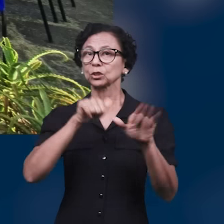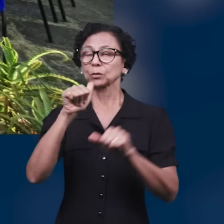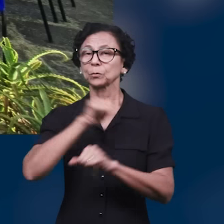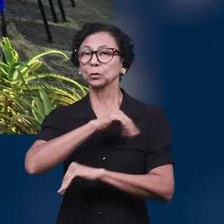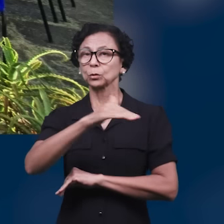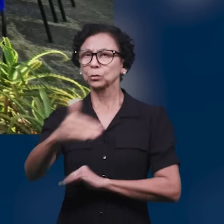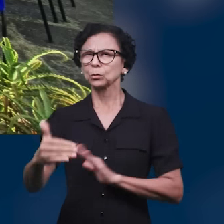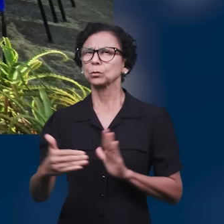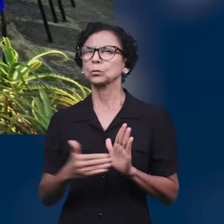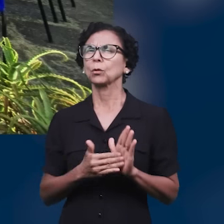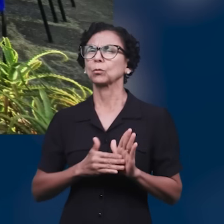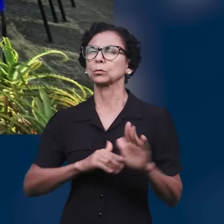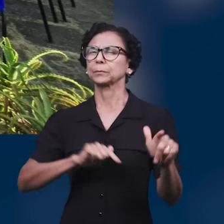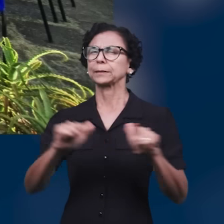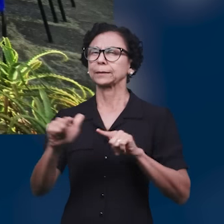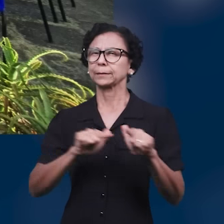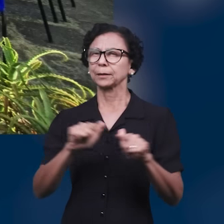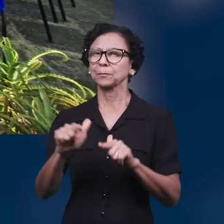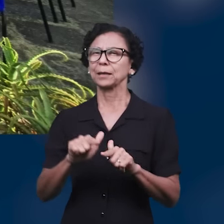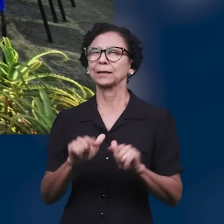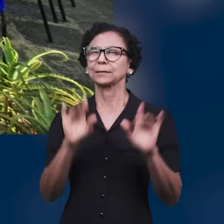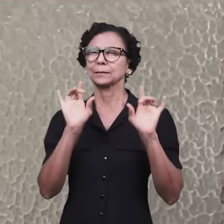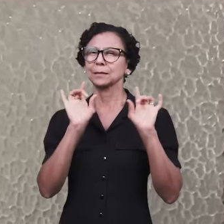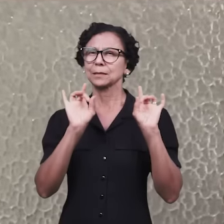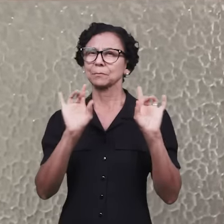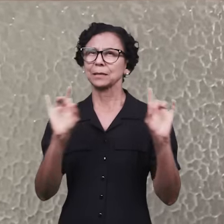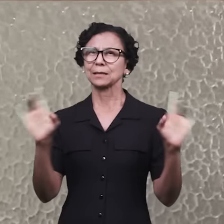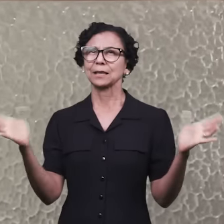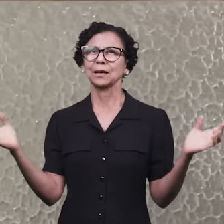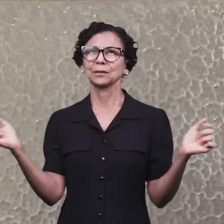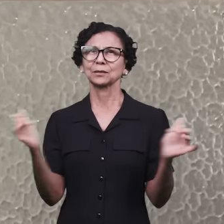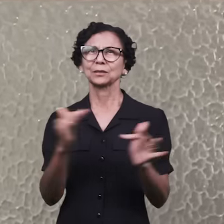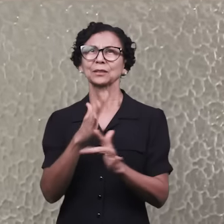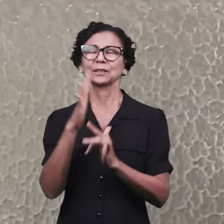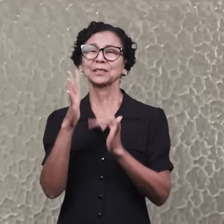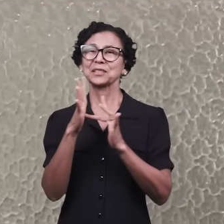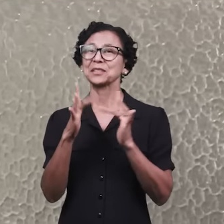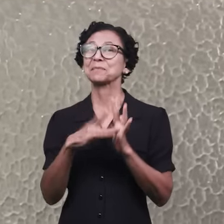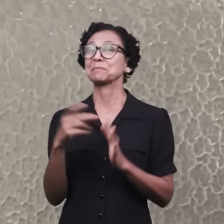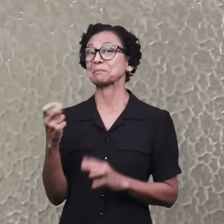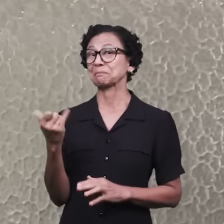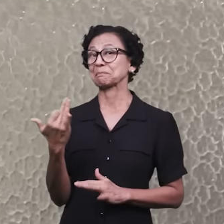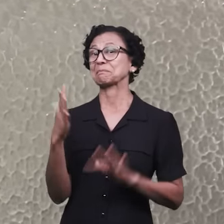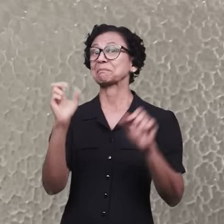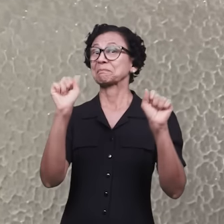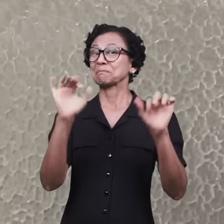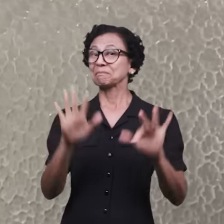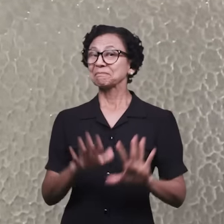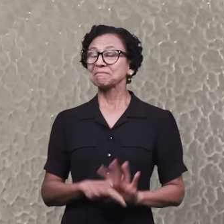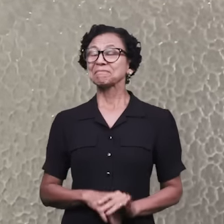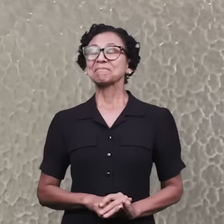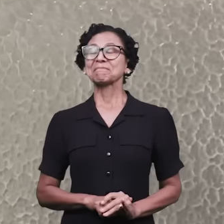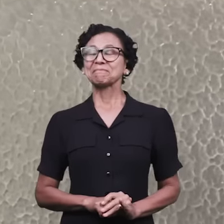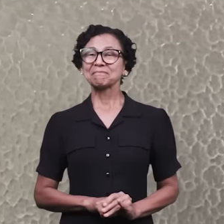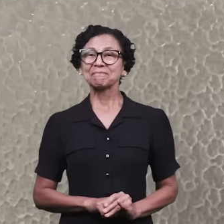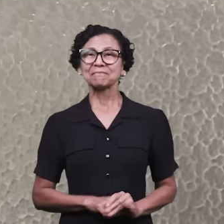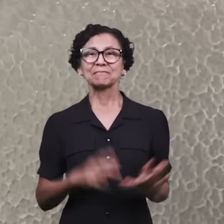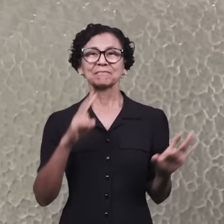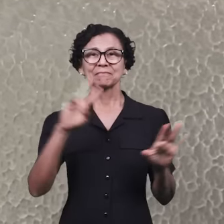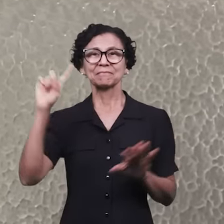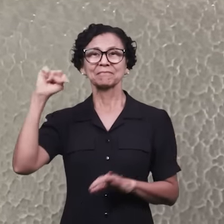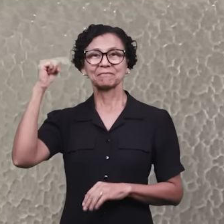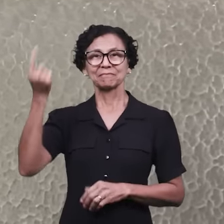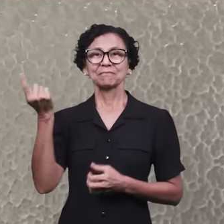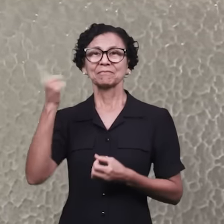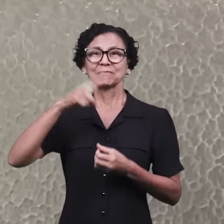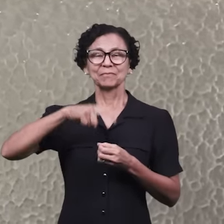nós para a realização deste trabalho tão nobre. Glória a Jesus, quantas bênçãos vividas e voltamos na semana que